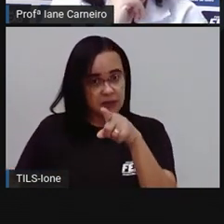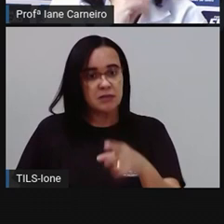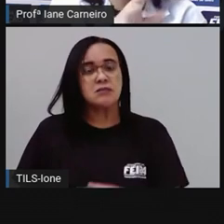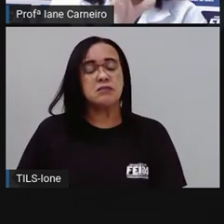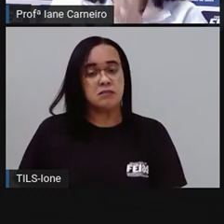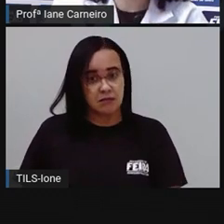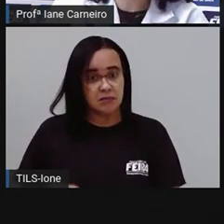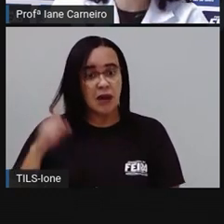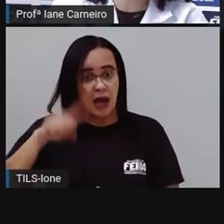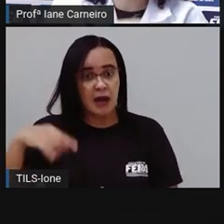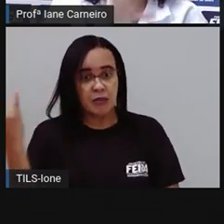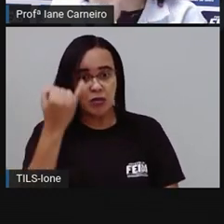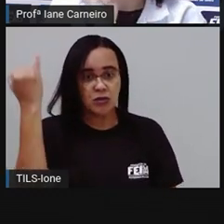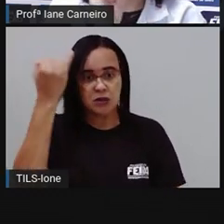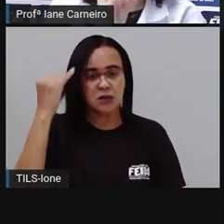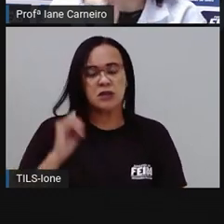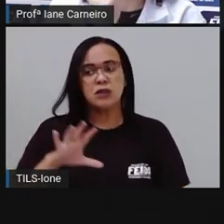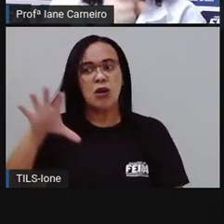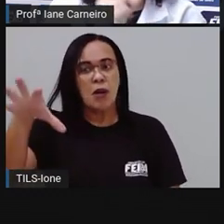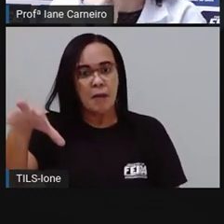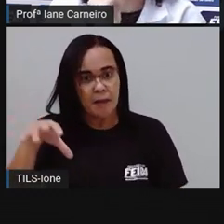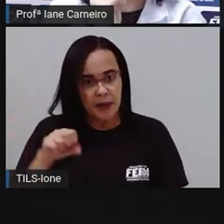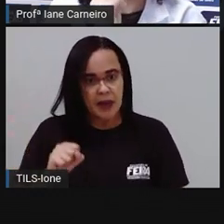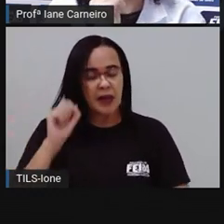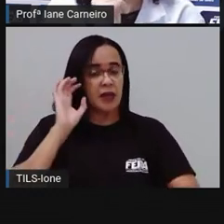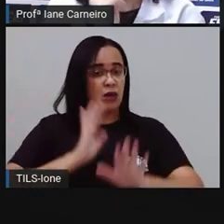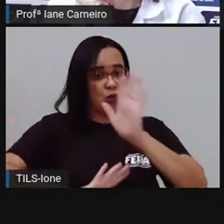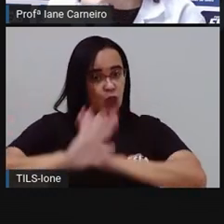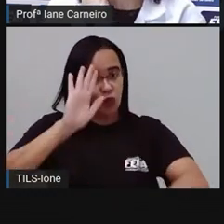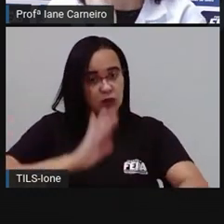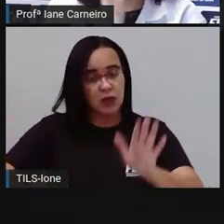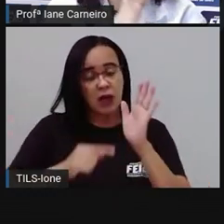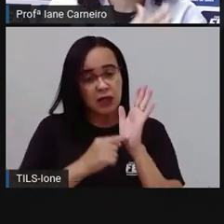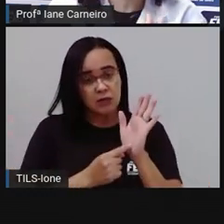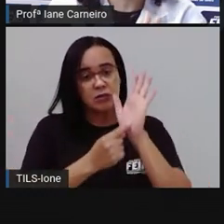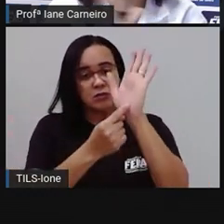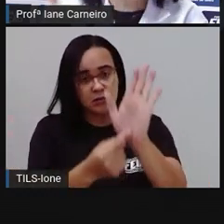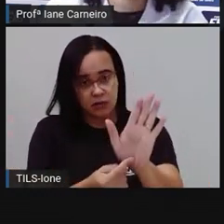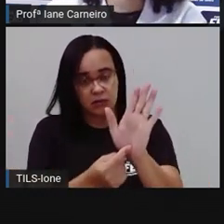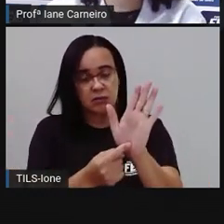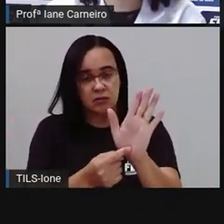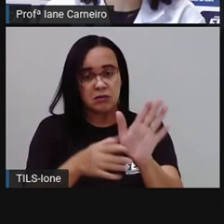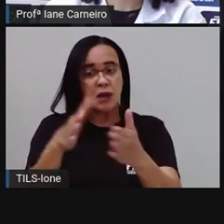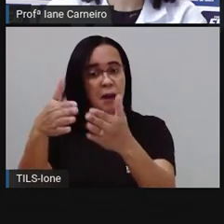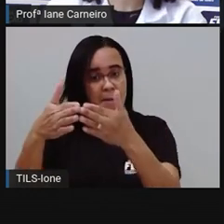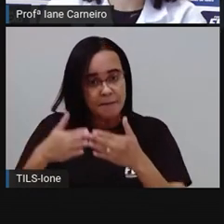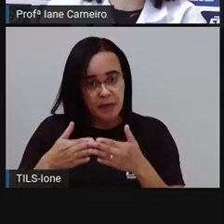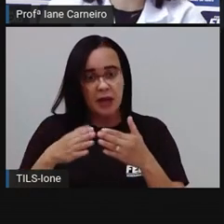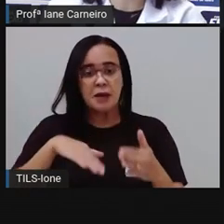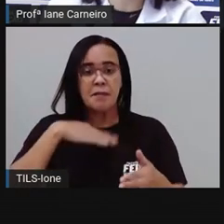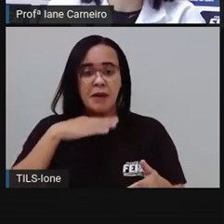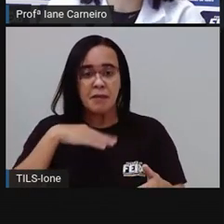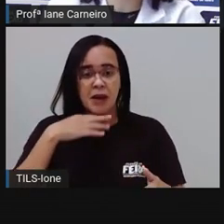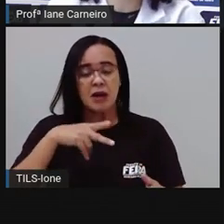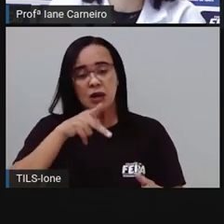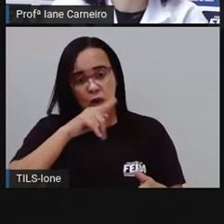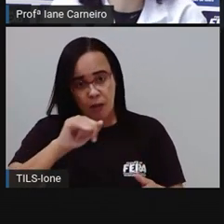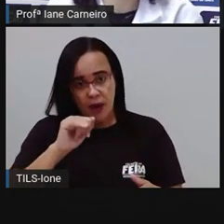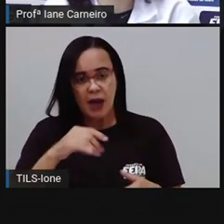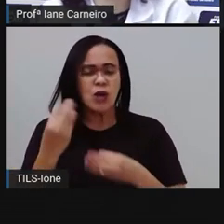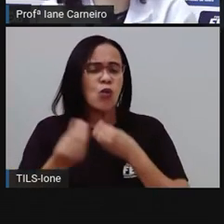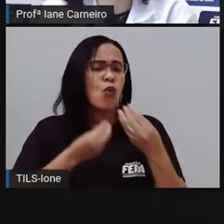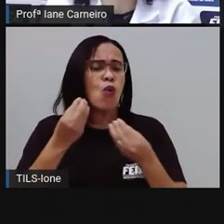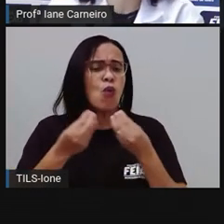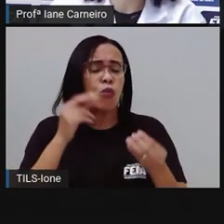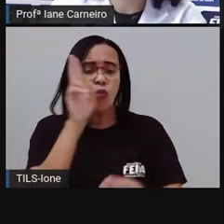limpeza aí com cuidado, né? Com a supervisão do papai e da mamãe, né? Peguem com cuidado, tá certo? A vai falar aqui, o que